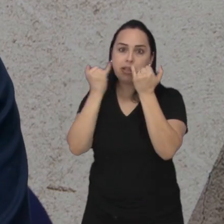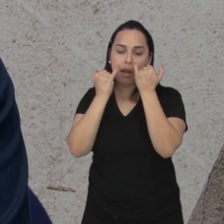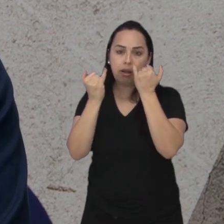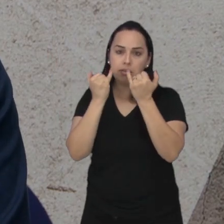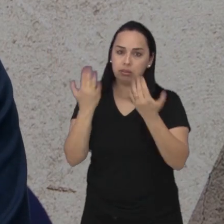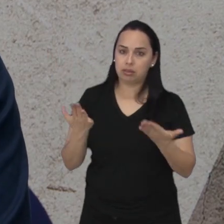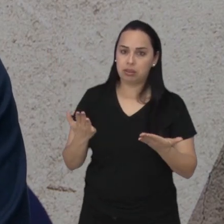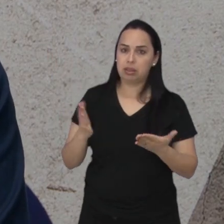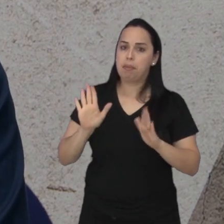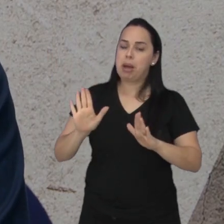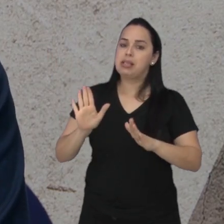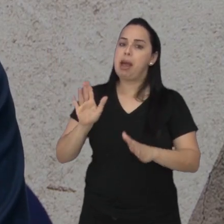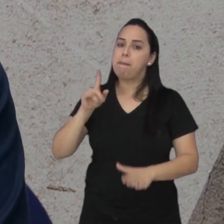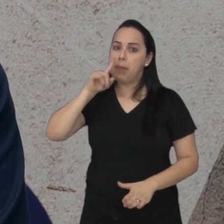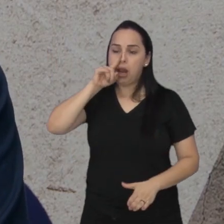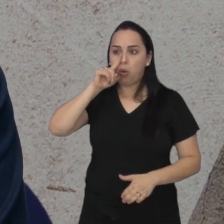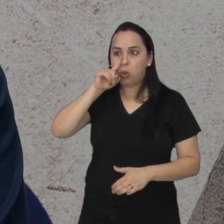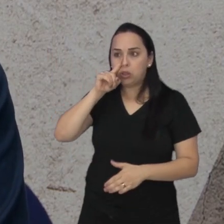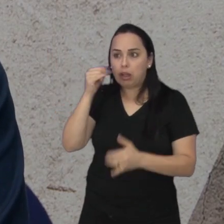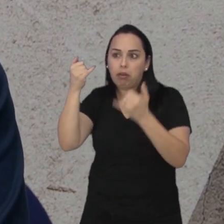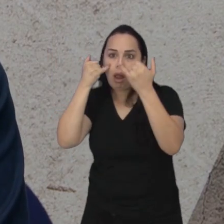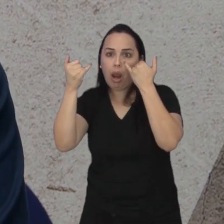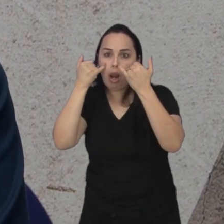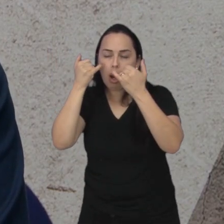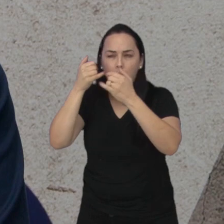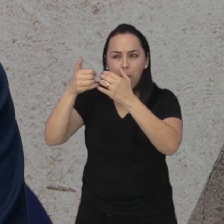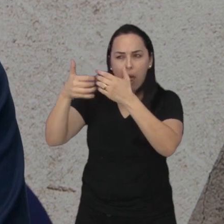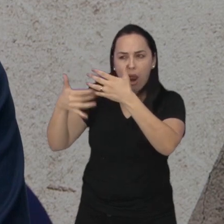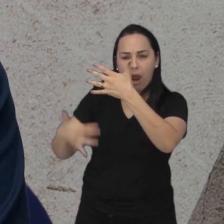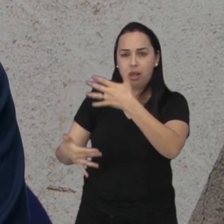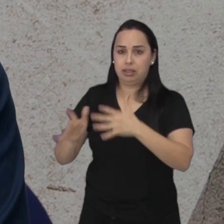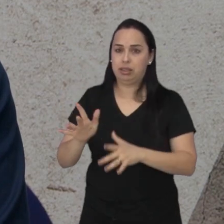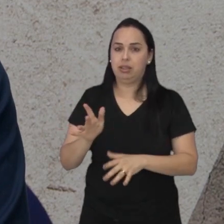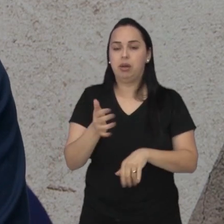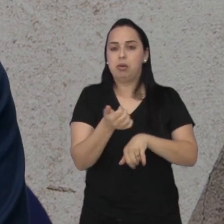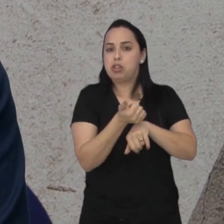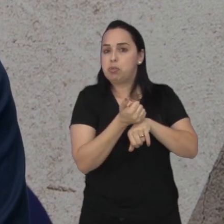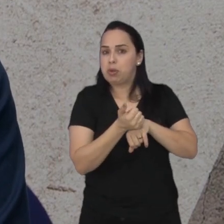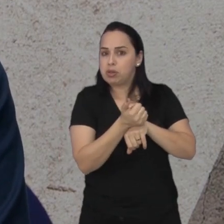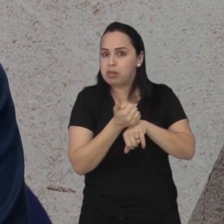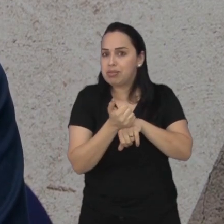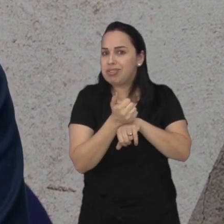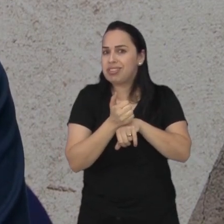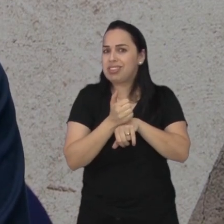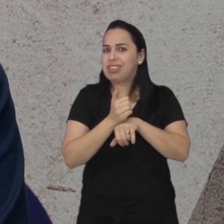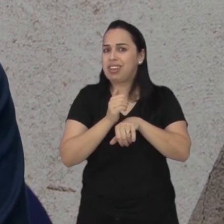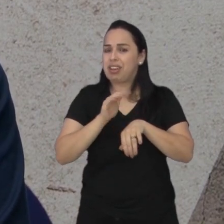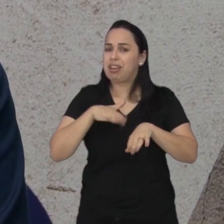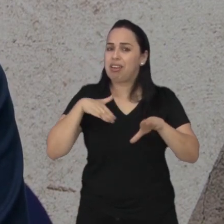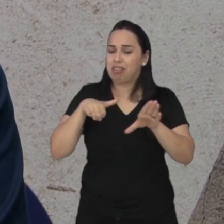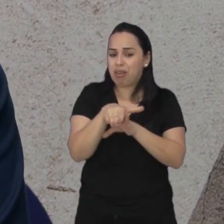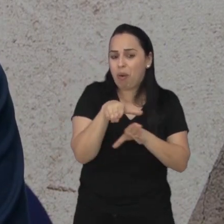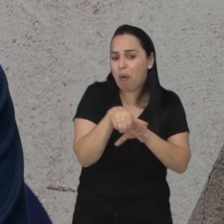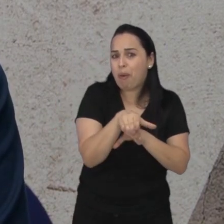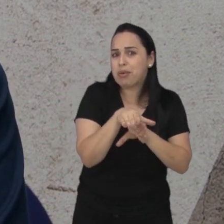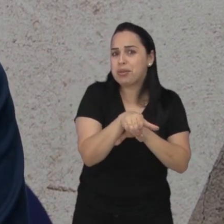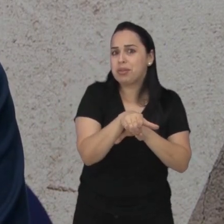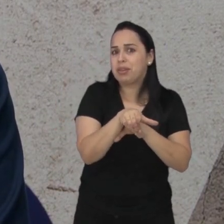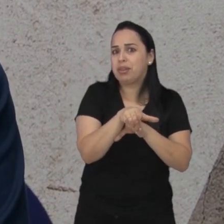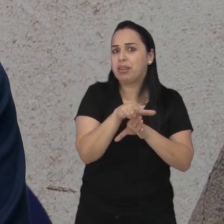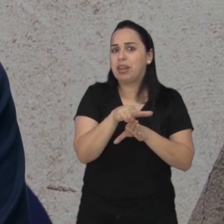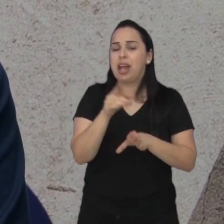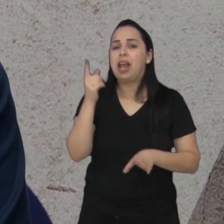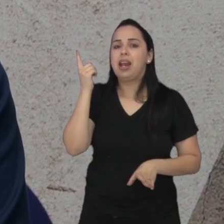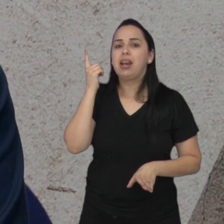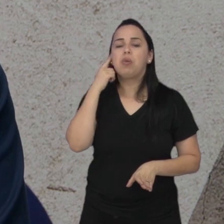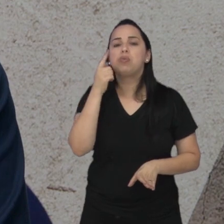outro lado, isso se torna um pouco perigoso. Porque aquele profissional que passa ali algumas informações de exercício, ele